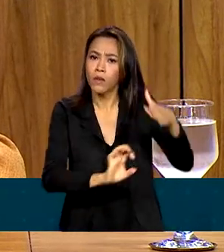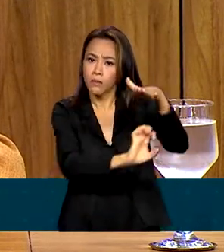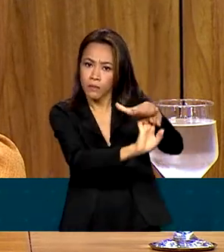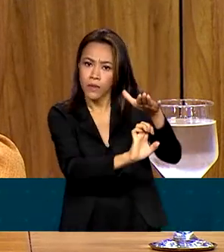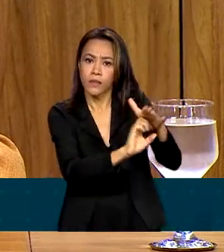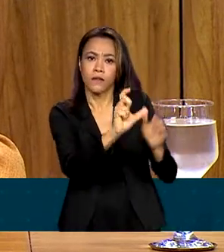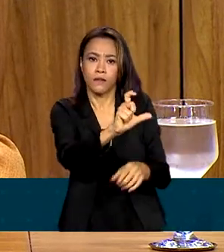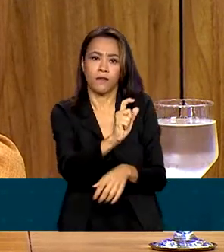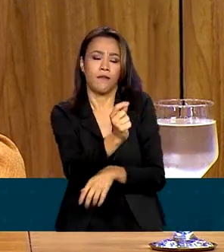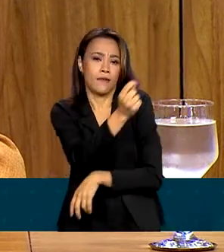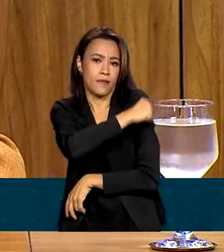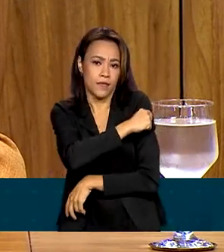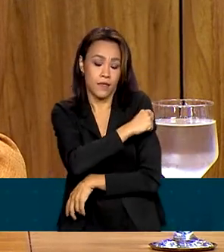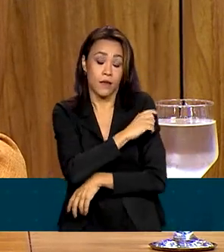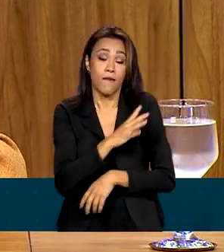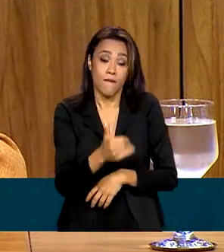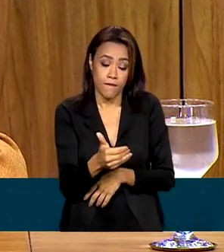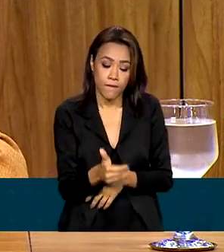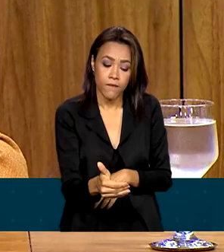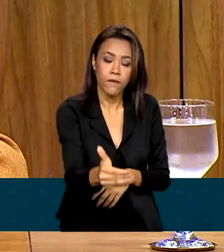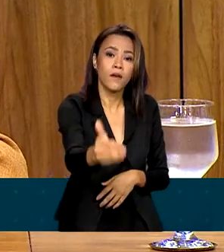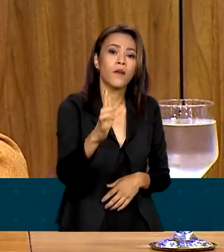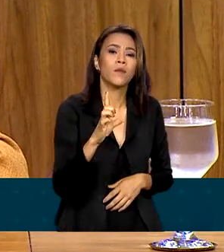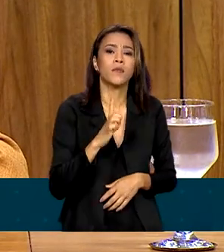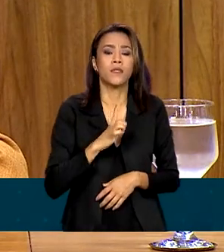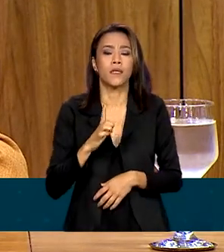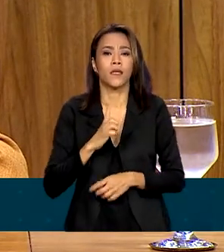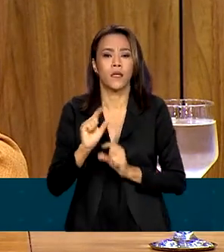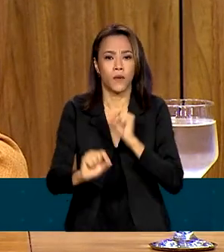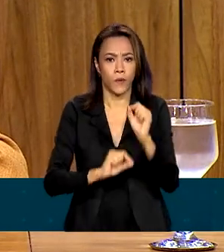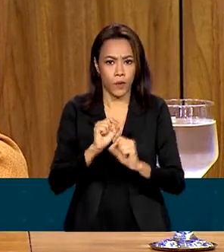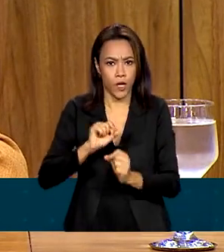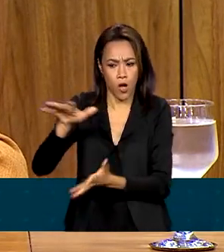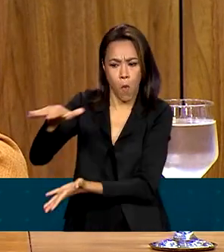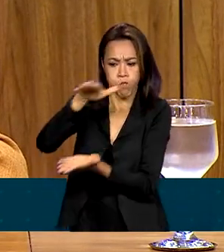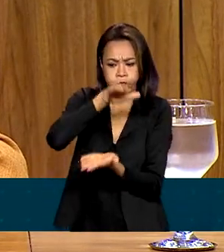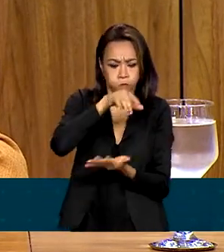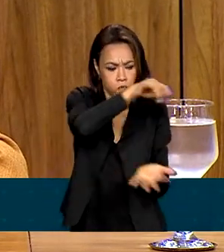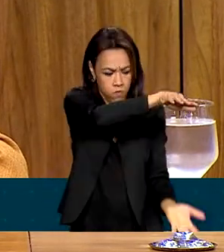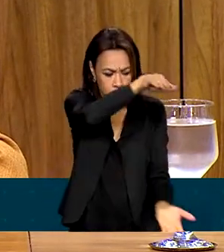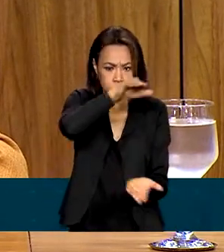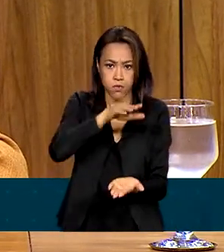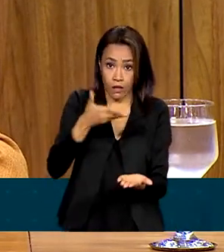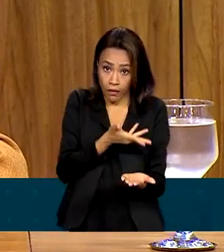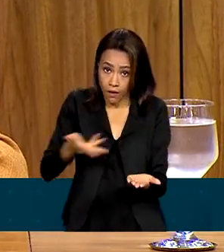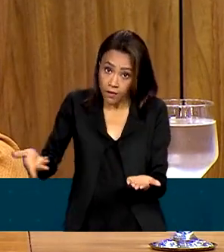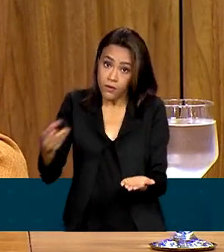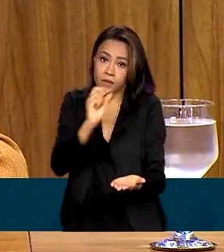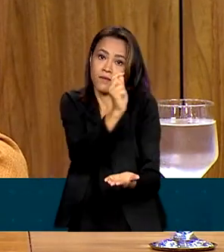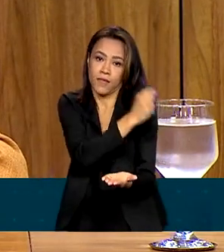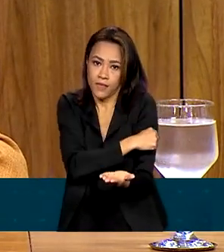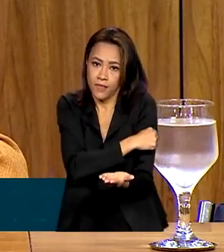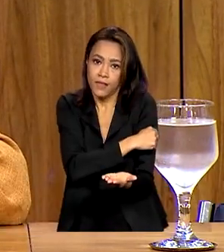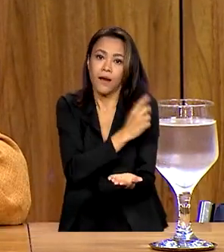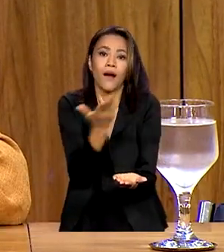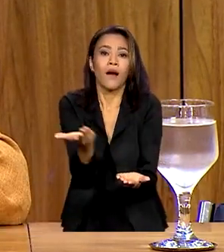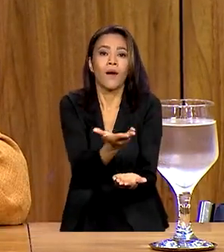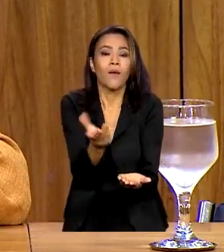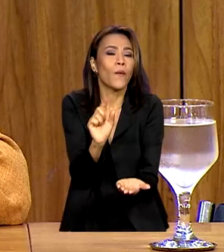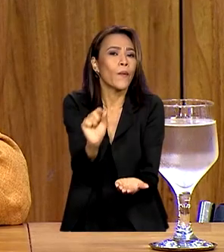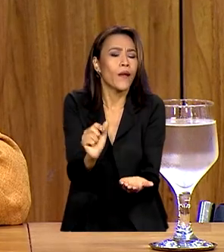Então, teremos o abastecimento dessas vacinas e aí nos restará trabalhar